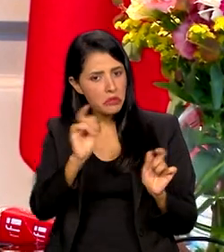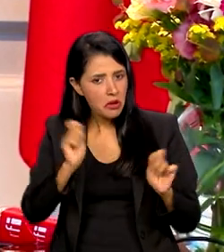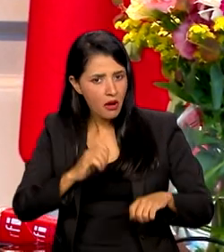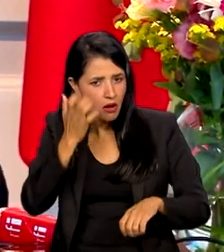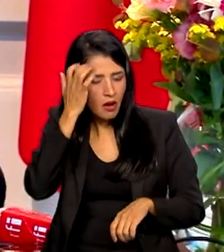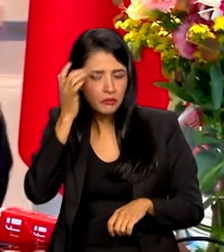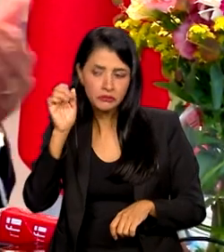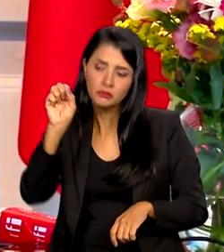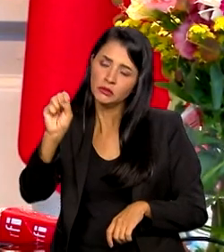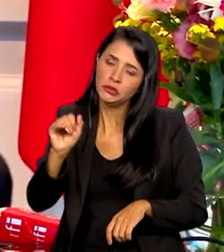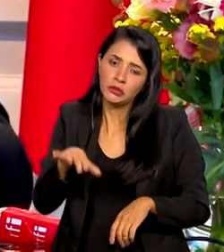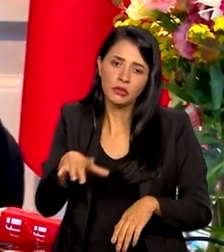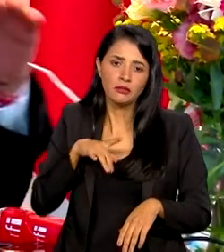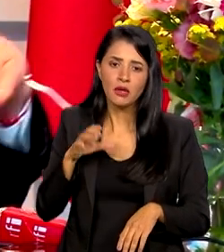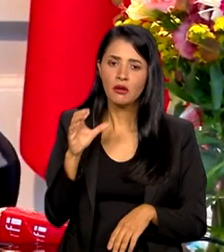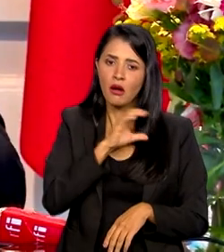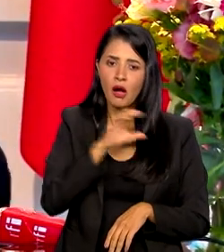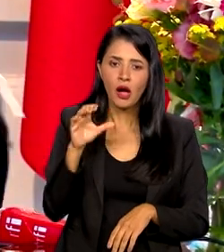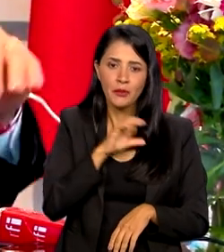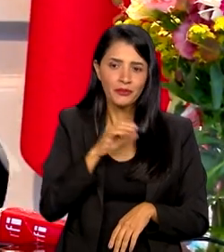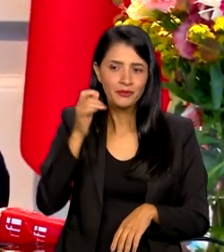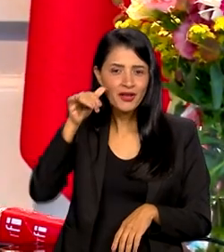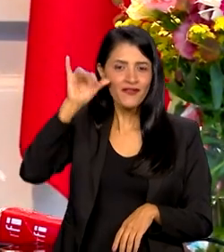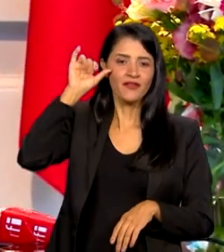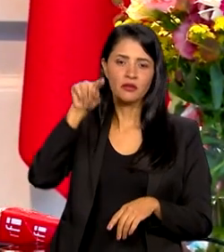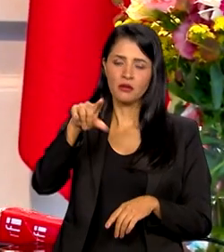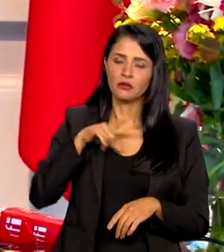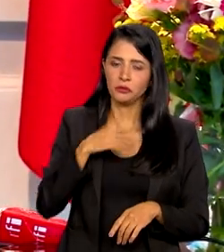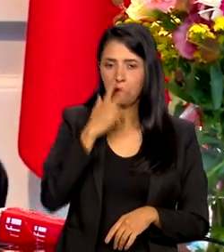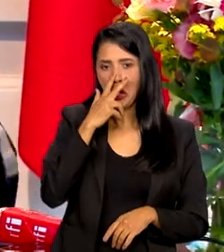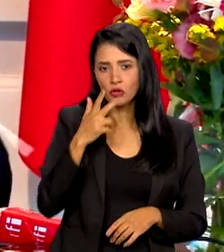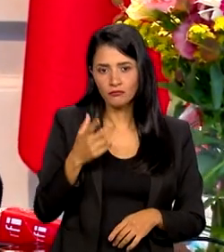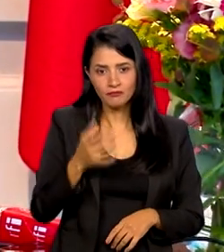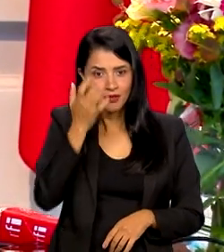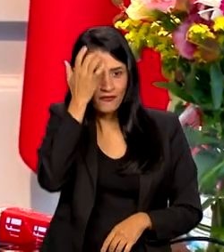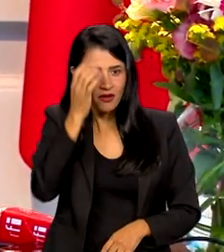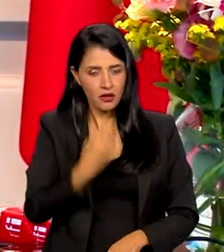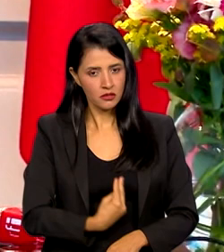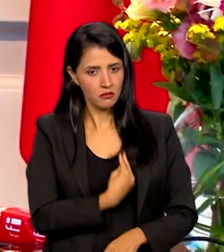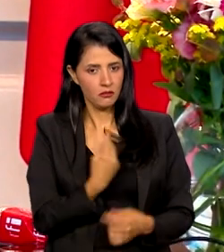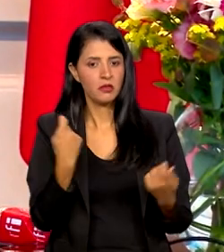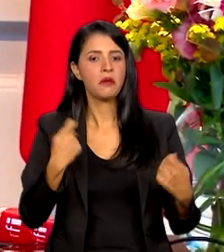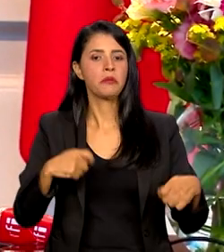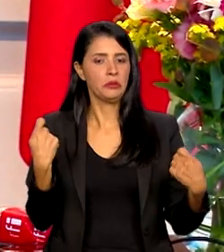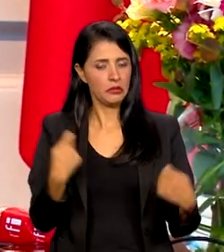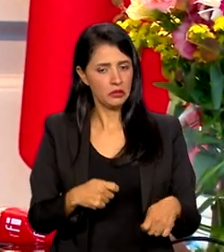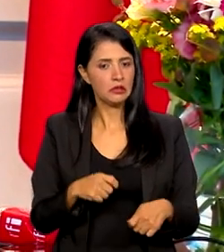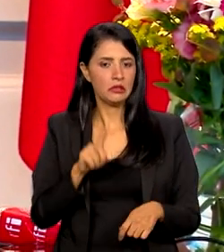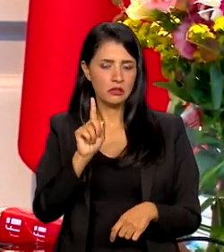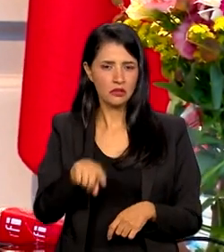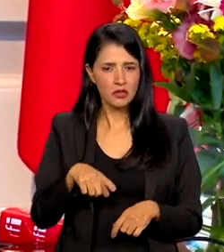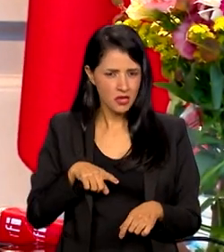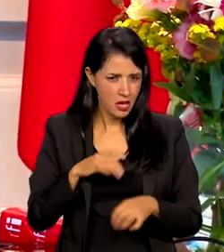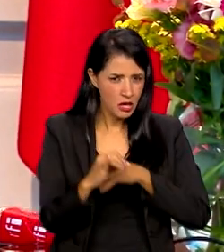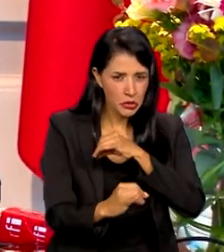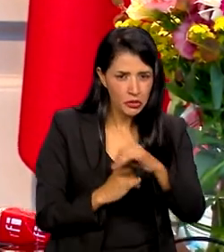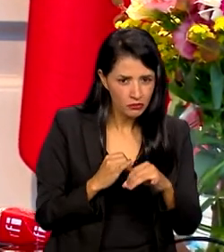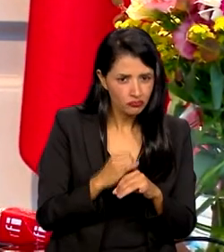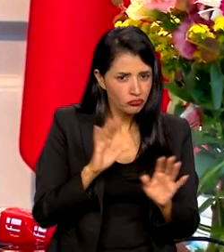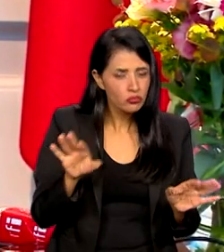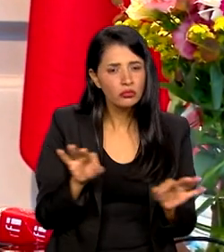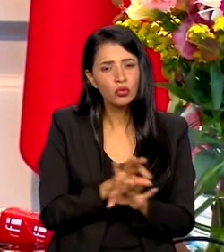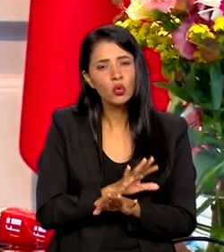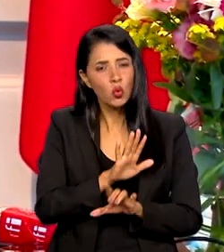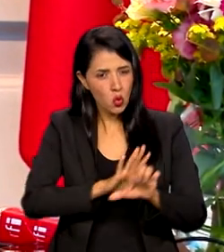rapidamente, para evitar o deslocamento. Acho que hoje, para facilitar a vida das pessoas, a gente precisa trabalhar... E processo online já está pronto? Está